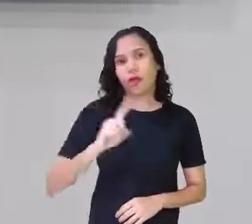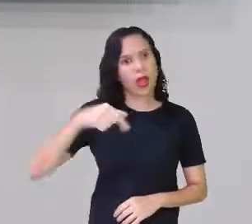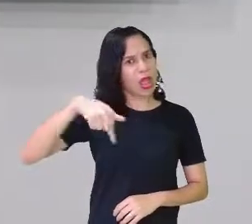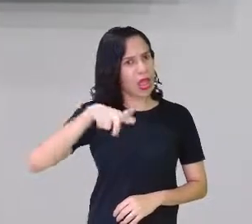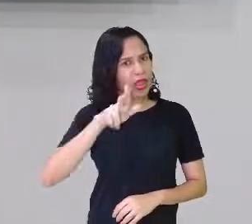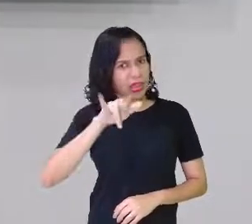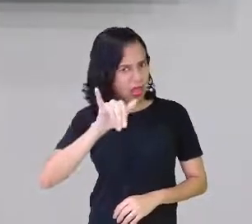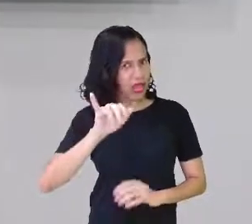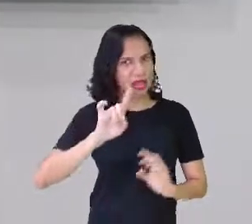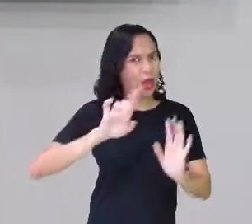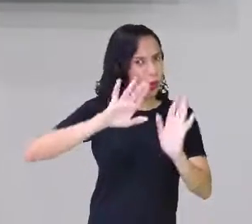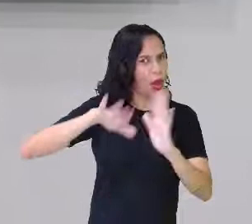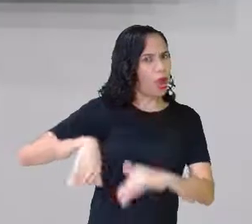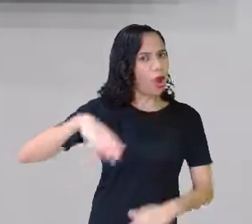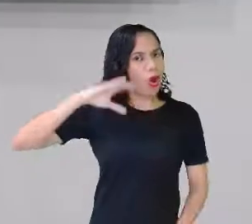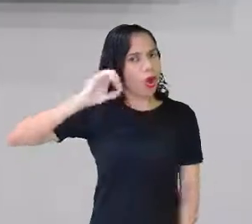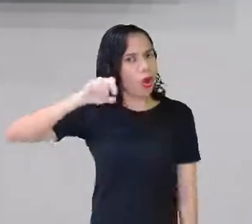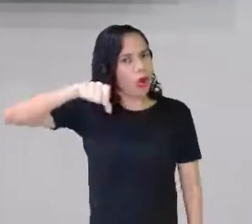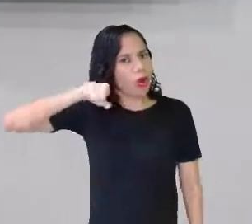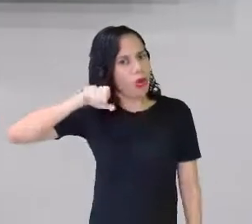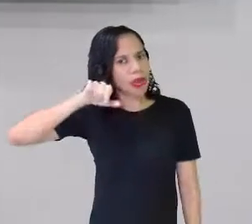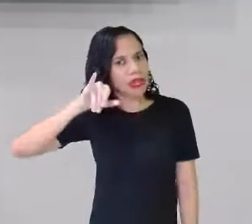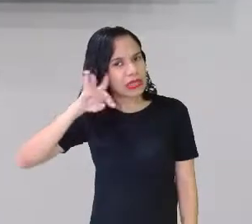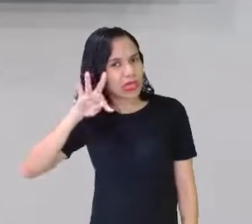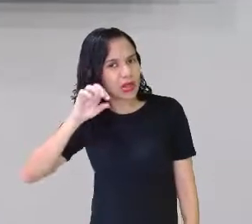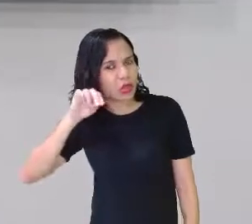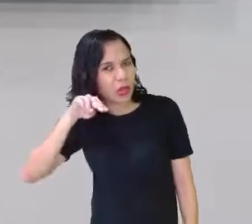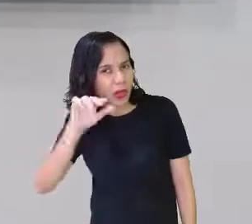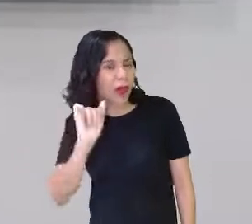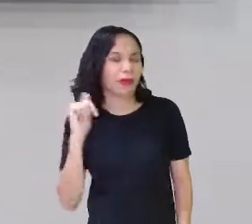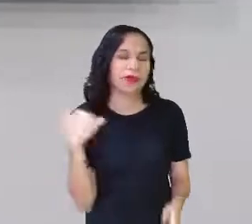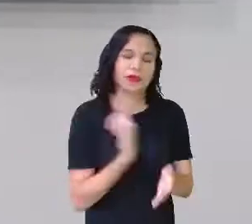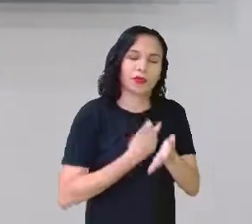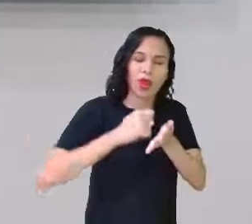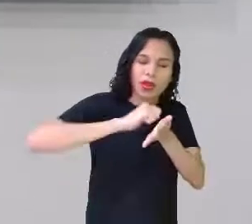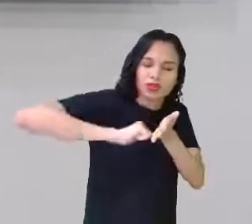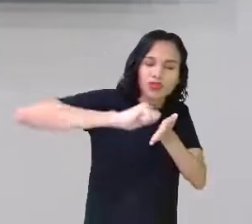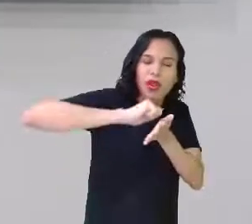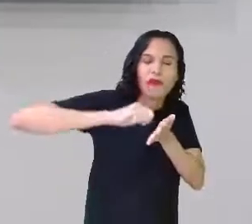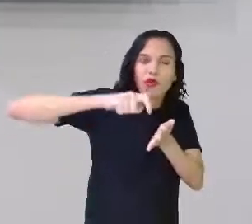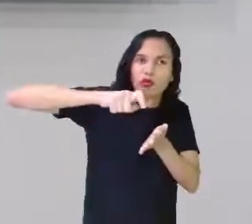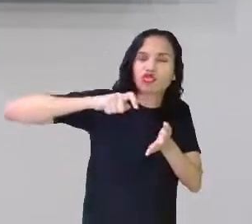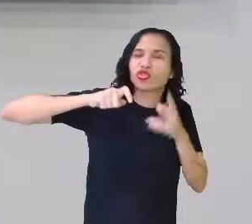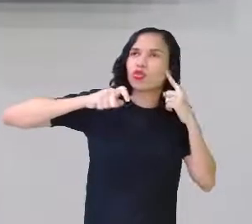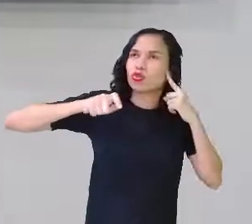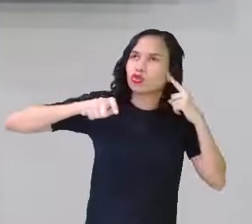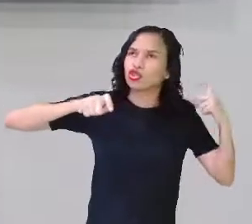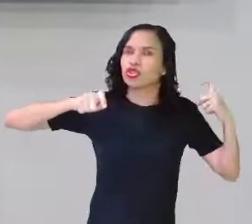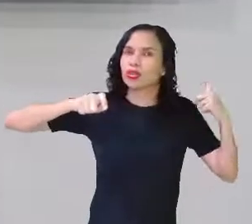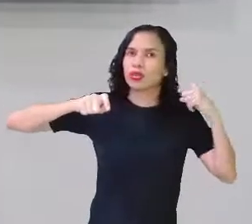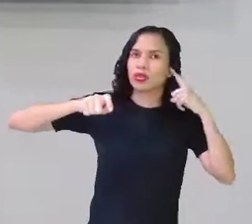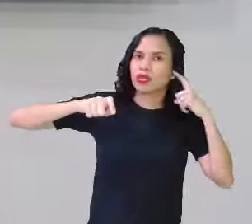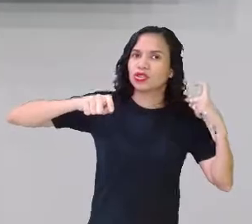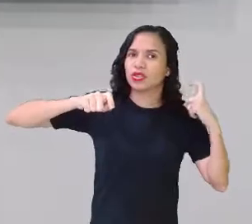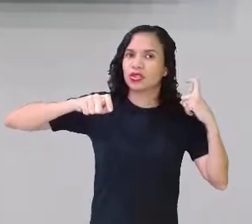Q, U, I, beleza? A gente escreve com X, mas aí o X vai ter aquele som de que se, o Q com S. Feito